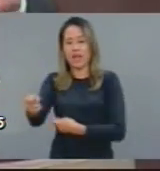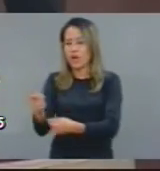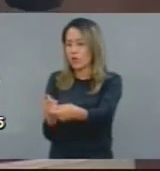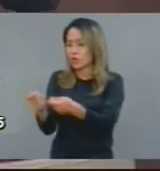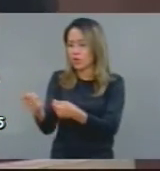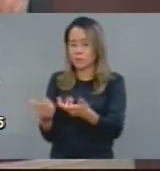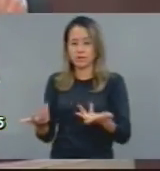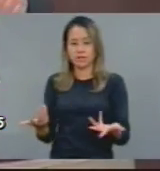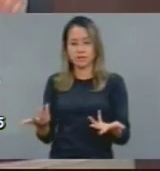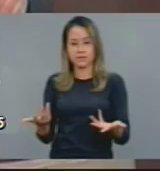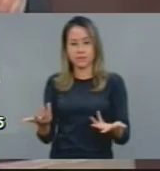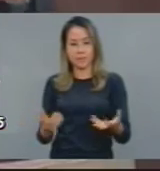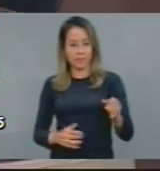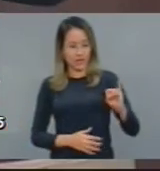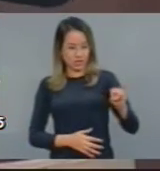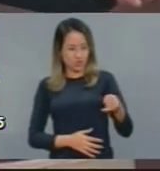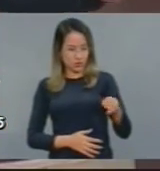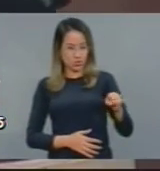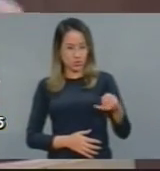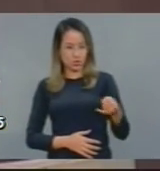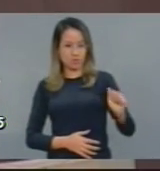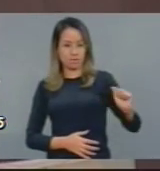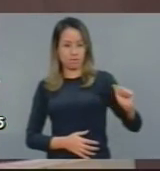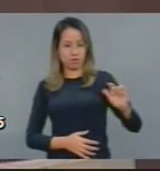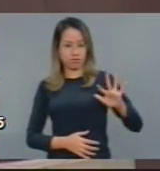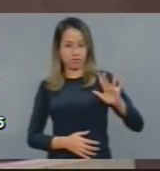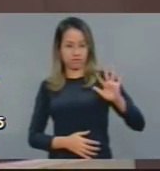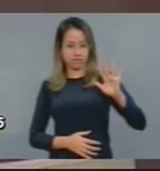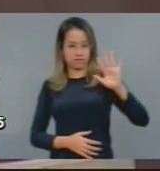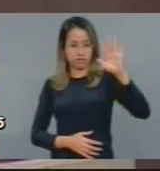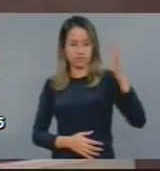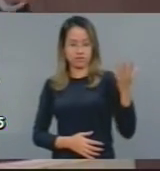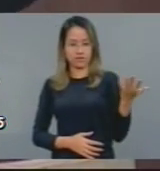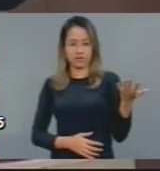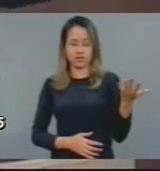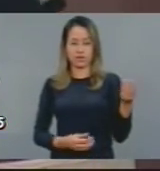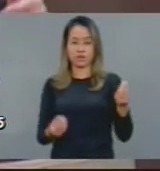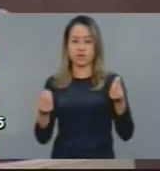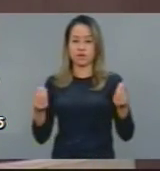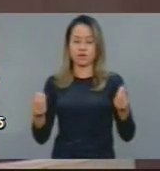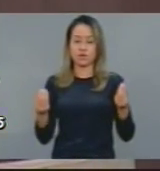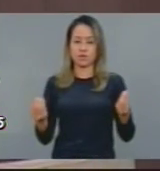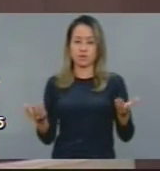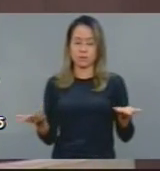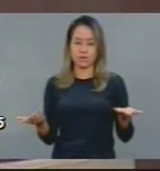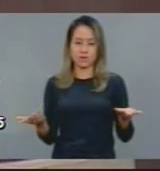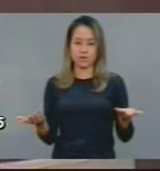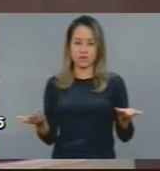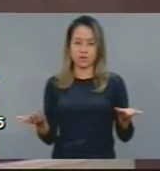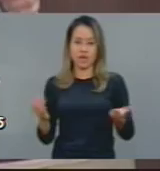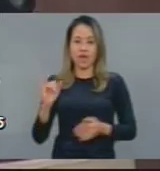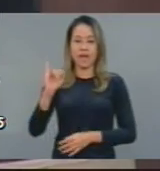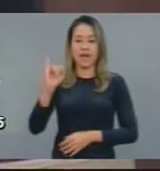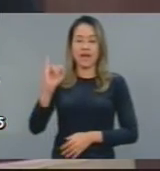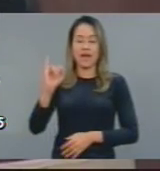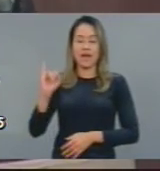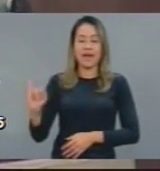alto para conter o consumo, tentando, o tempo, ao final, reduzir a inflação.